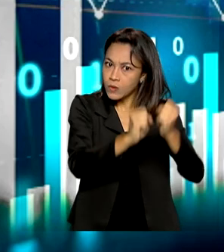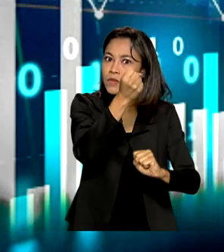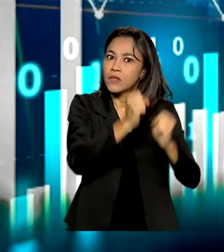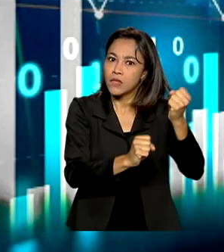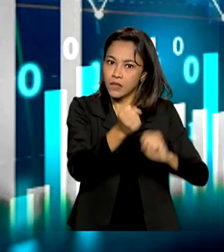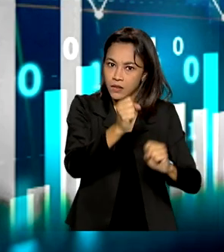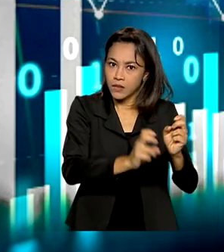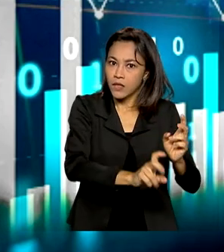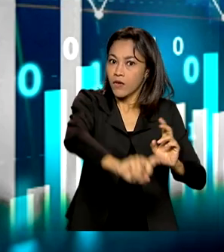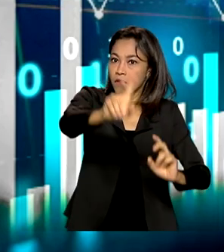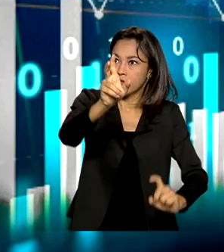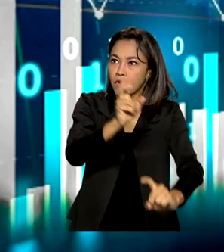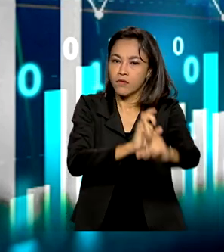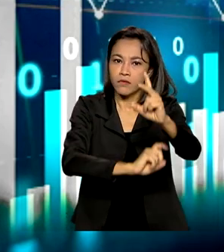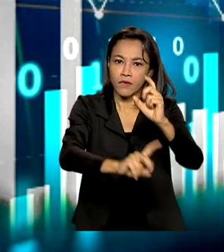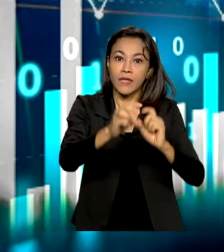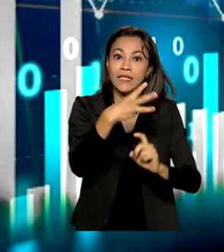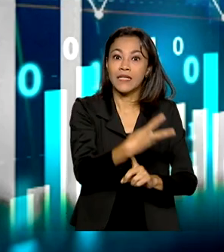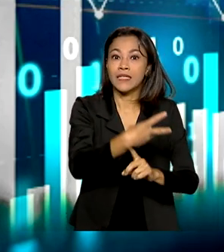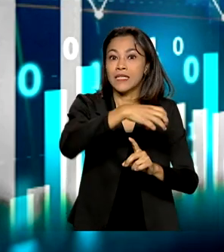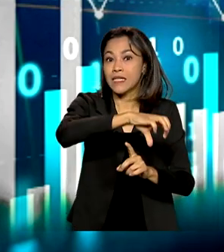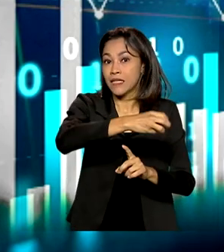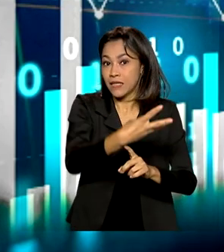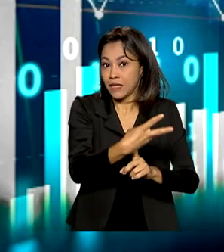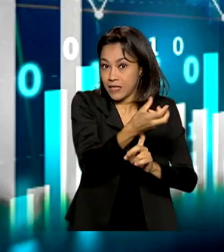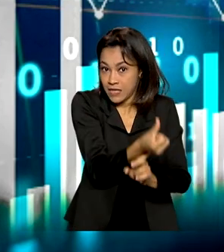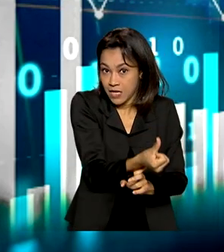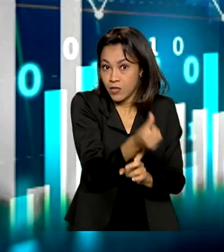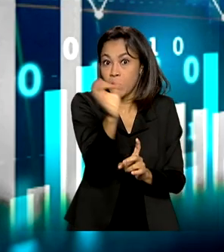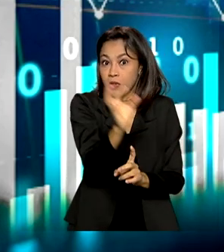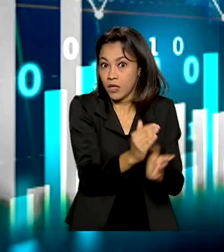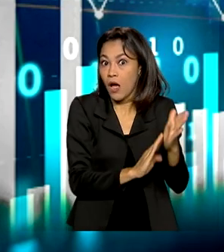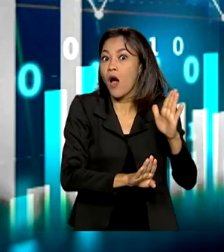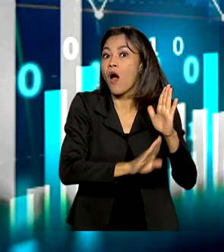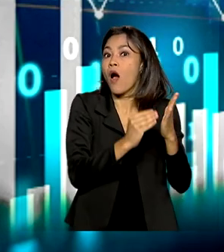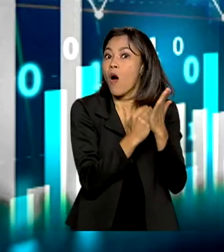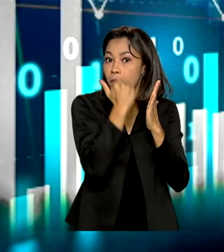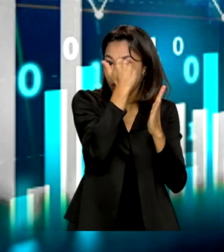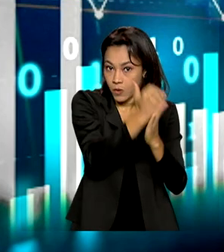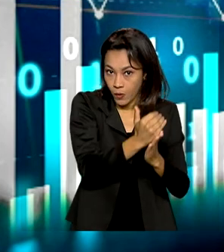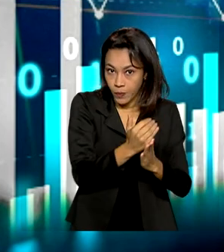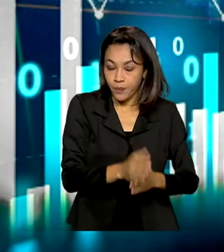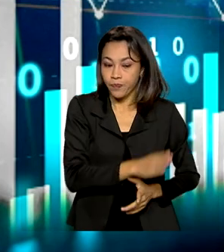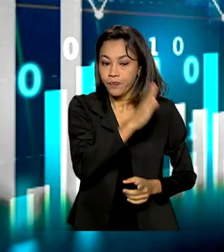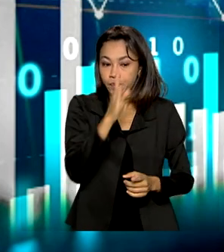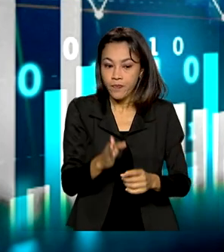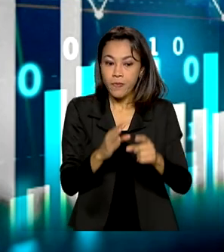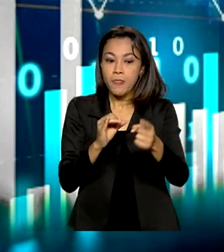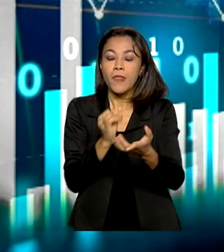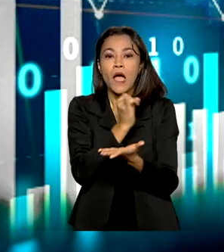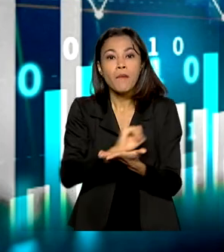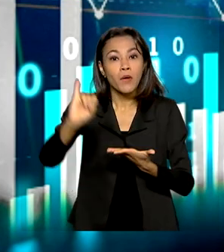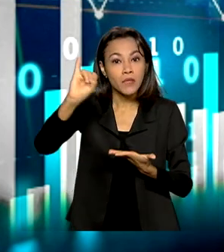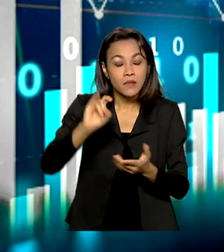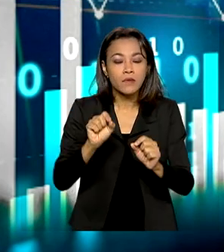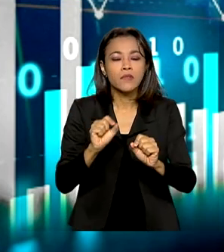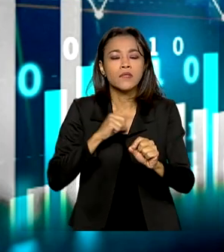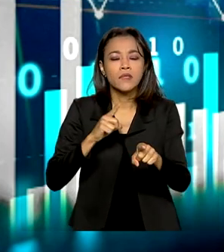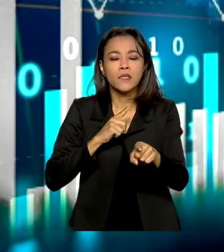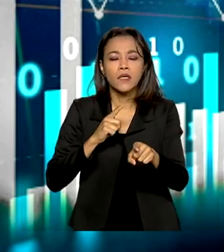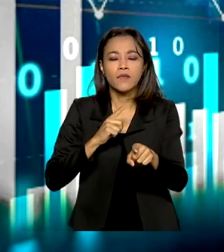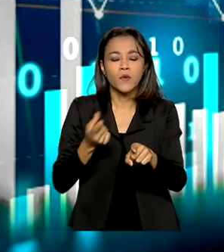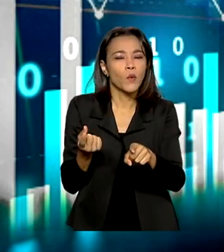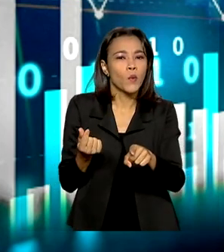que aumentou as suas exportações em 36%. Por outro lado, do ponto de vista da importação, a razão maior do déficit foi o aumento do